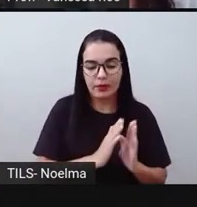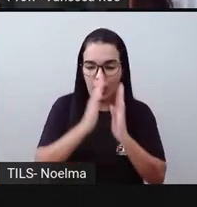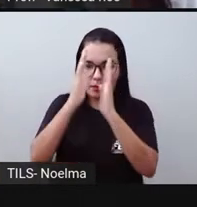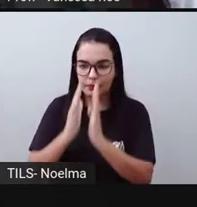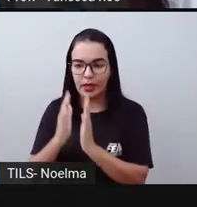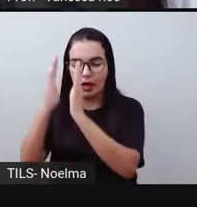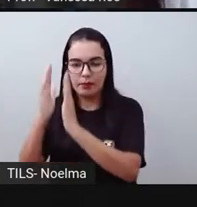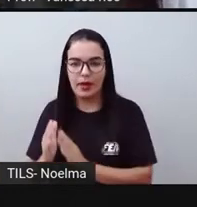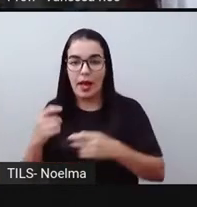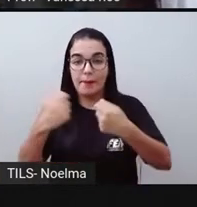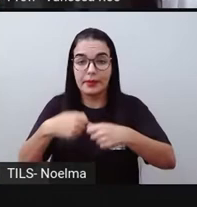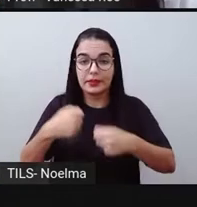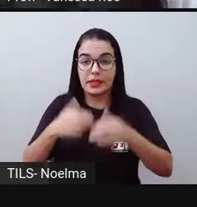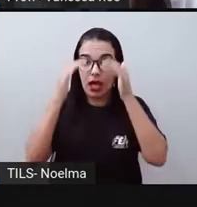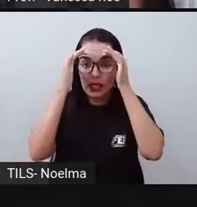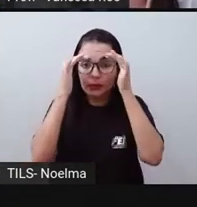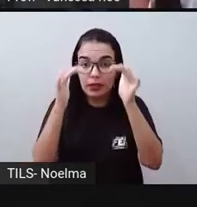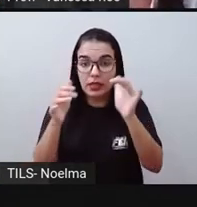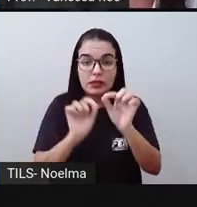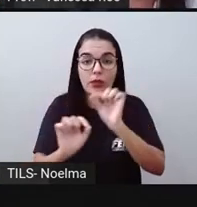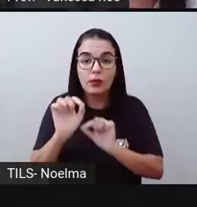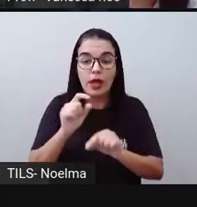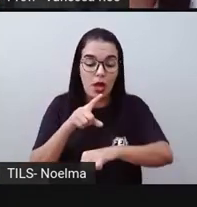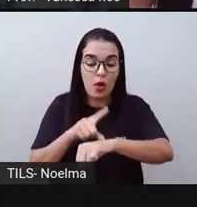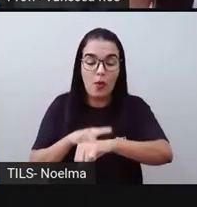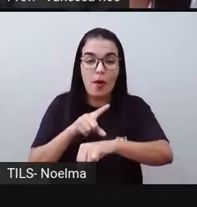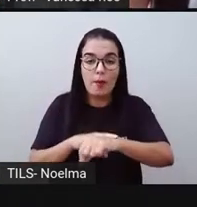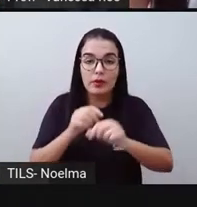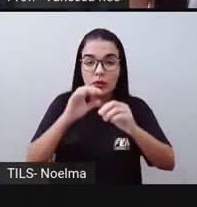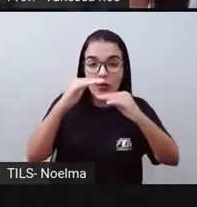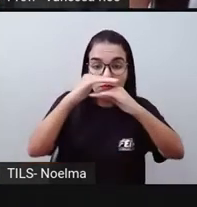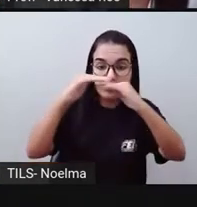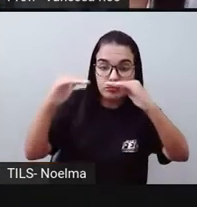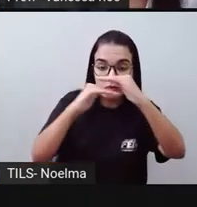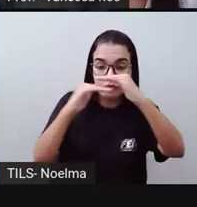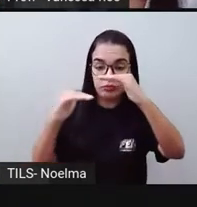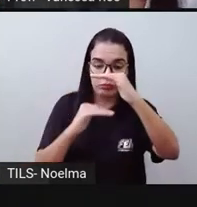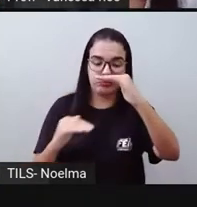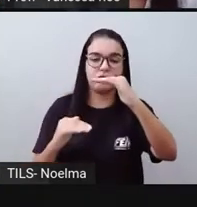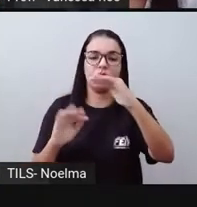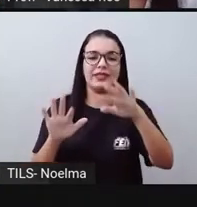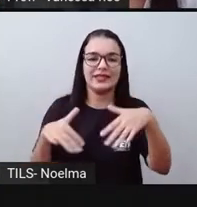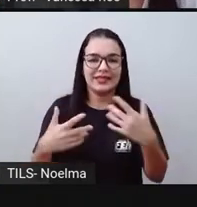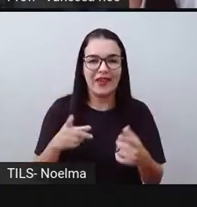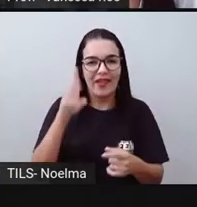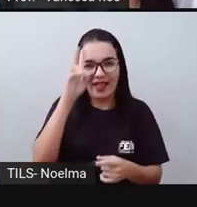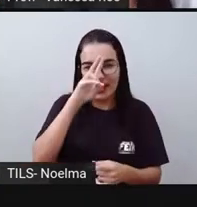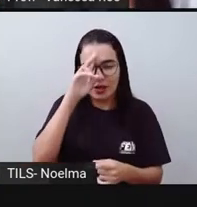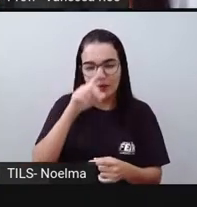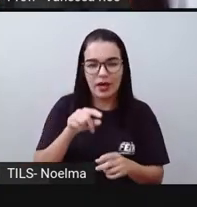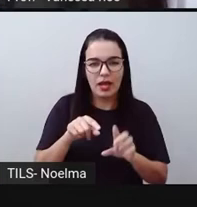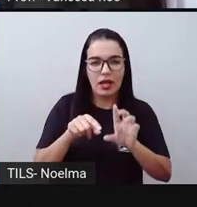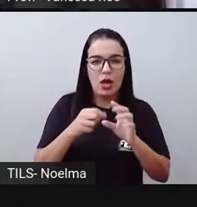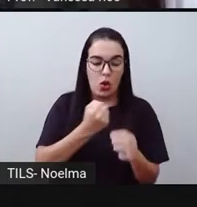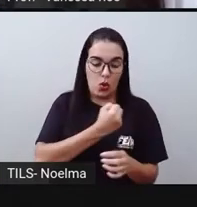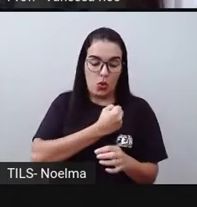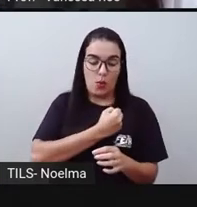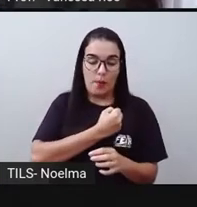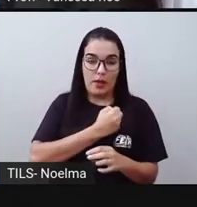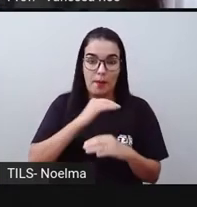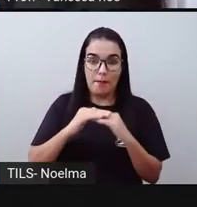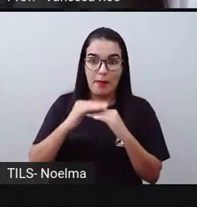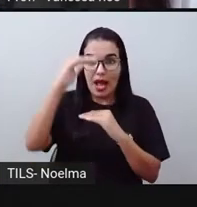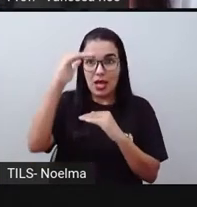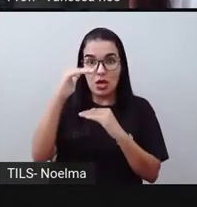precisam ser respeitadas no momento em que eu vou armar esta continha. Quando a PRO coloca número maior em cima do número